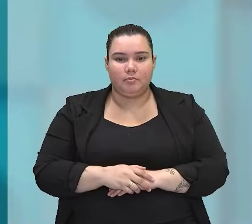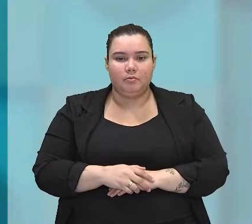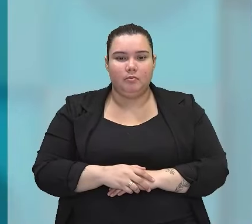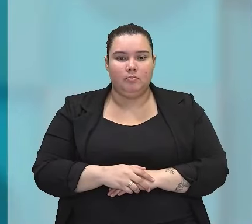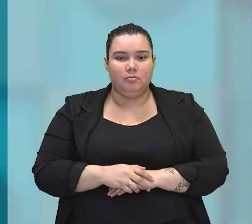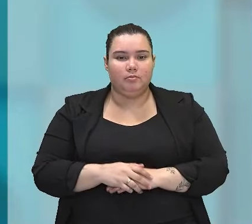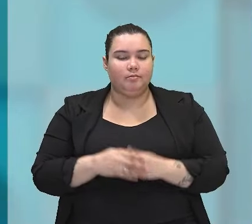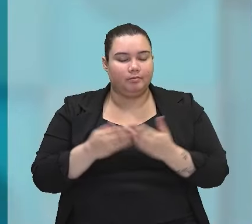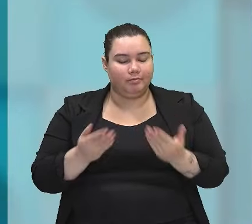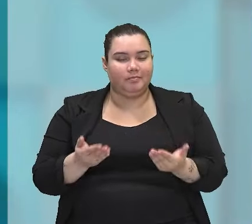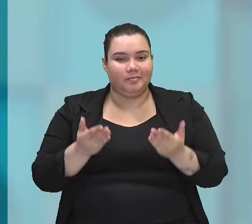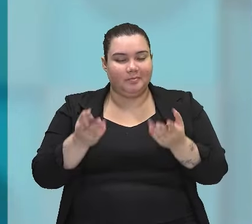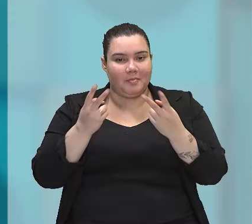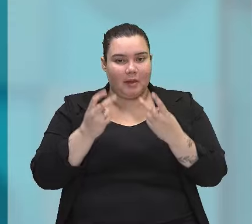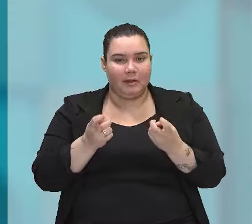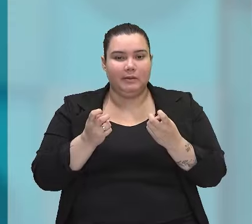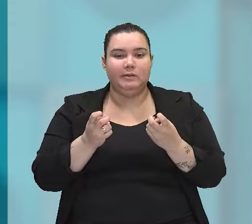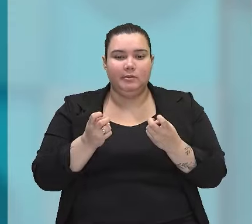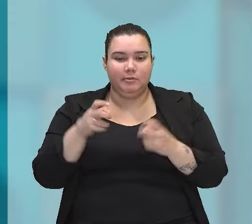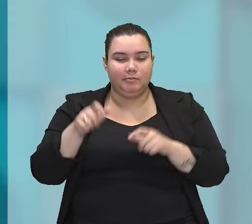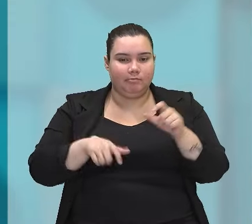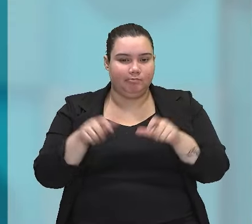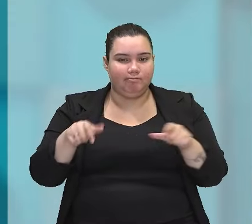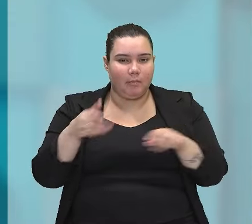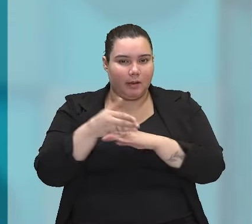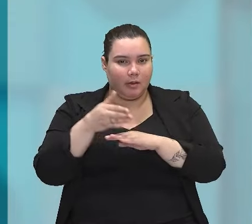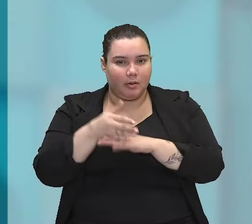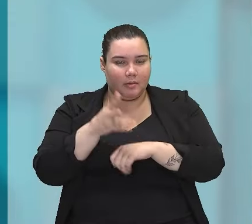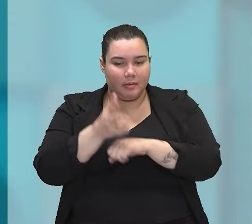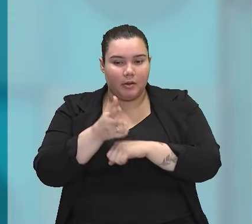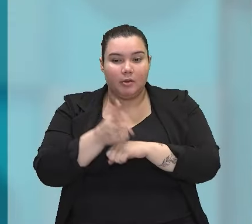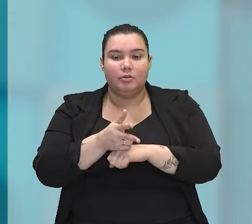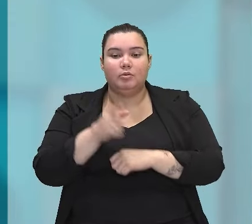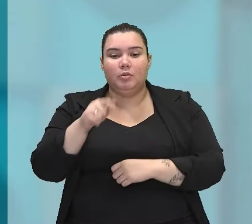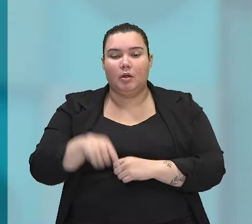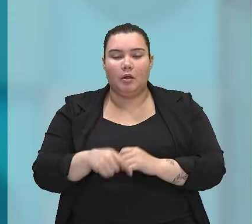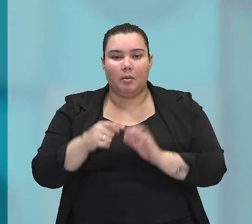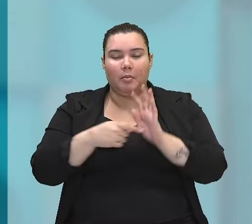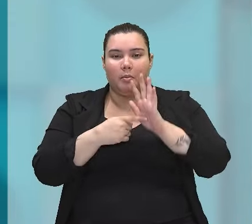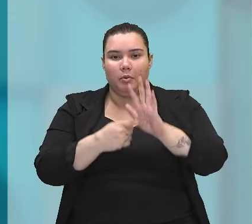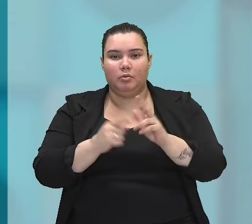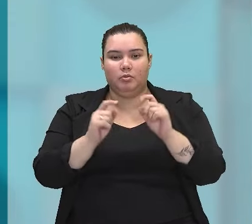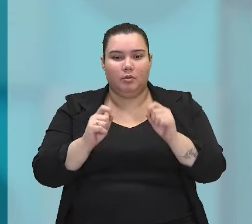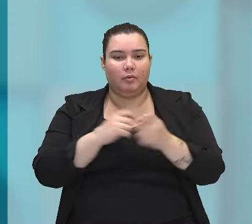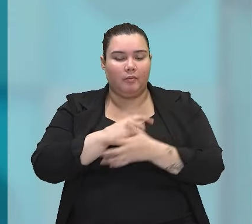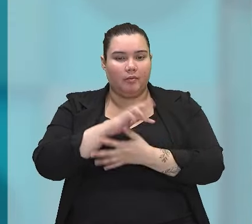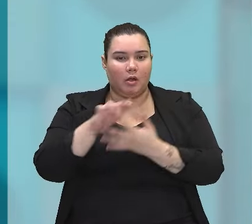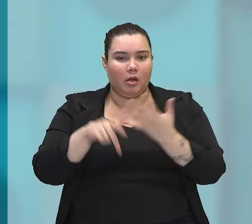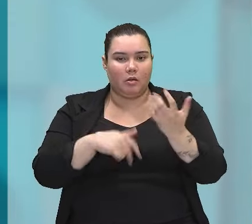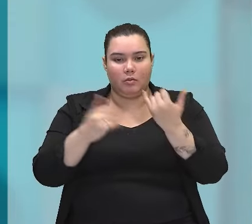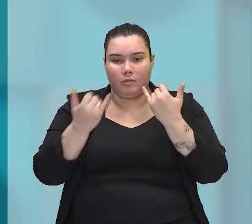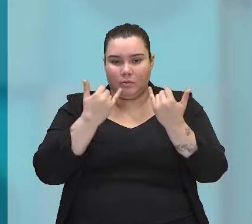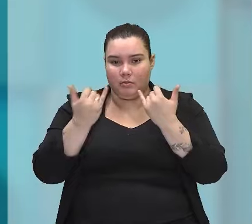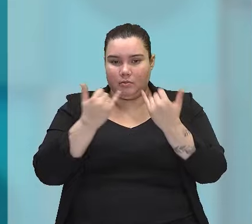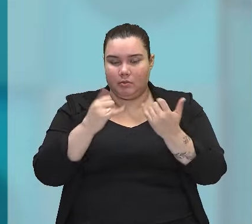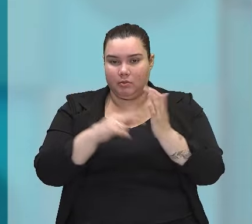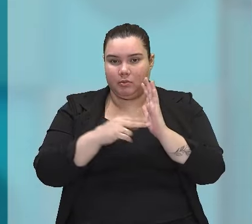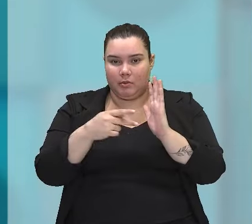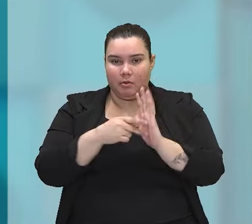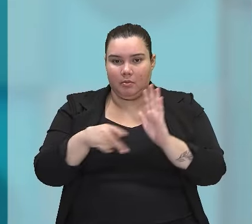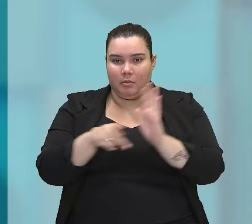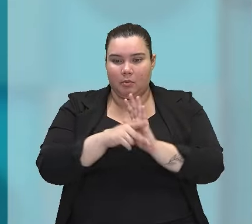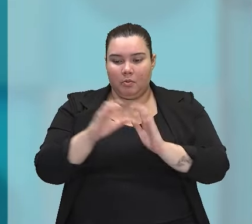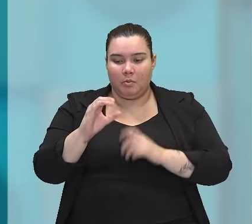puderam observar que os nossos participantes da enquete trouxeram para a gente diversas informações, diversos significados para a